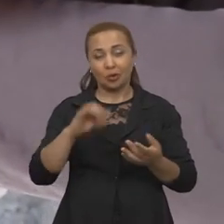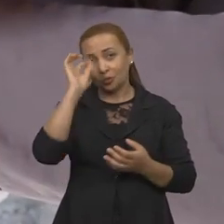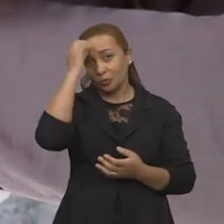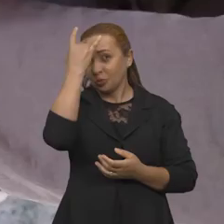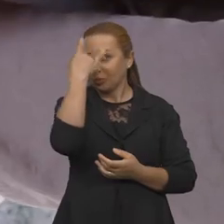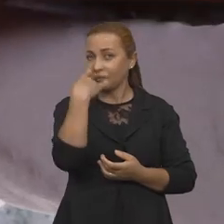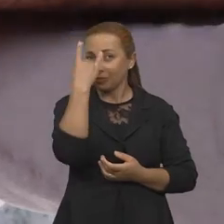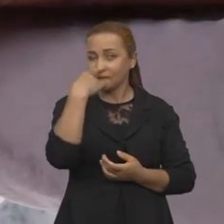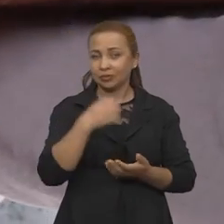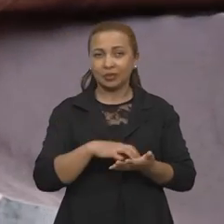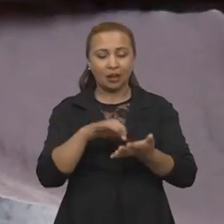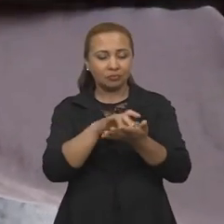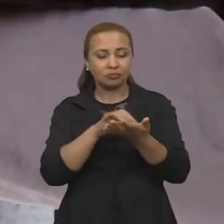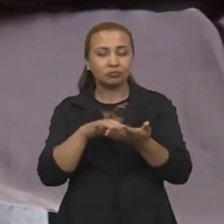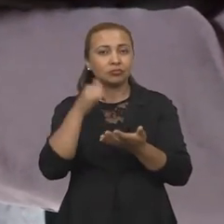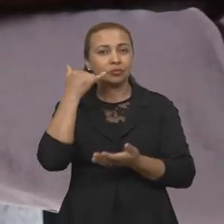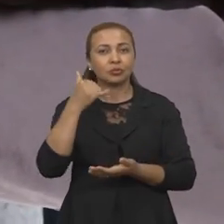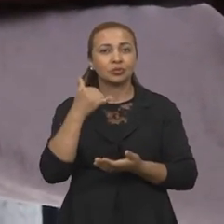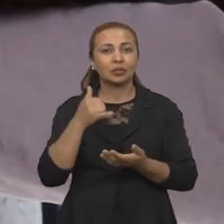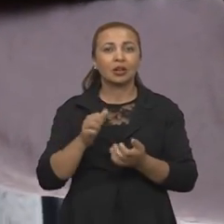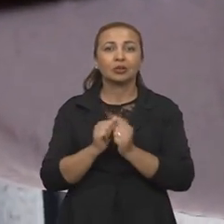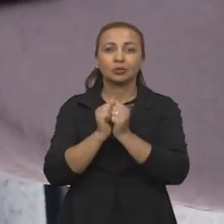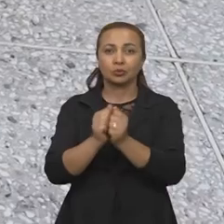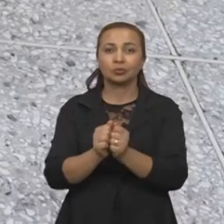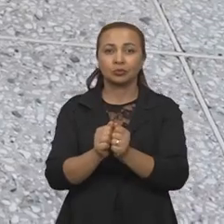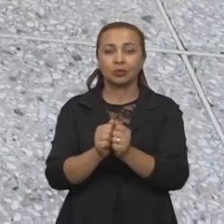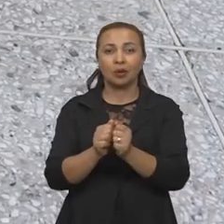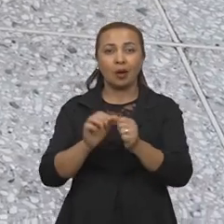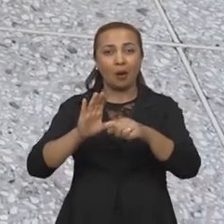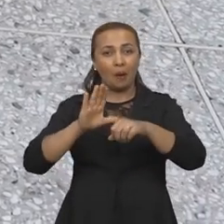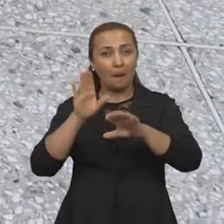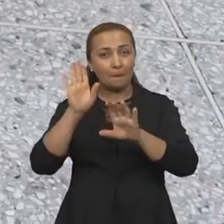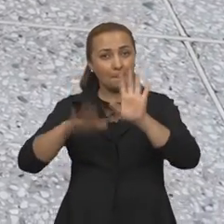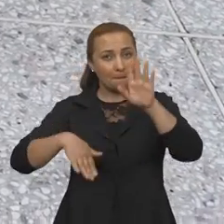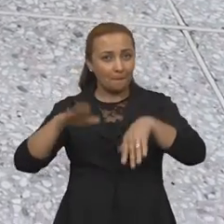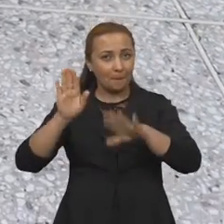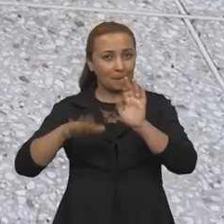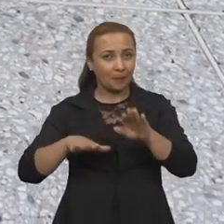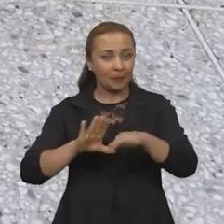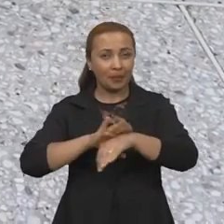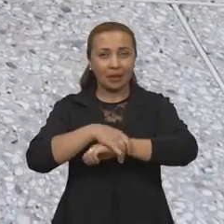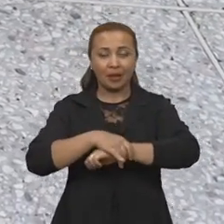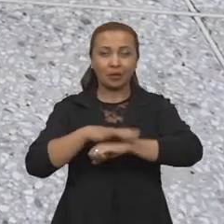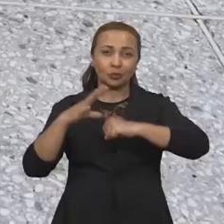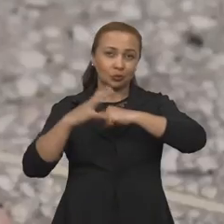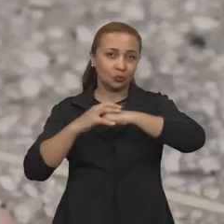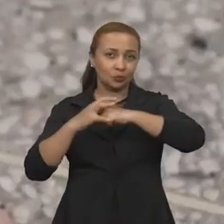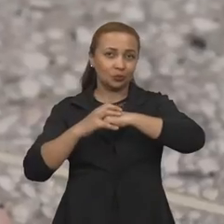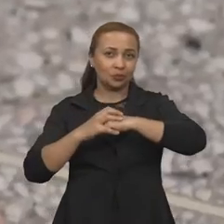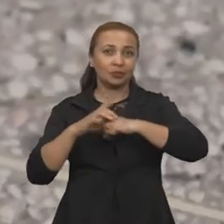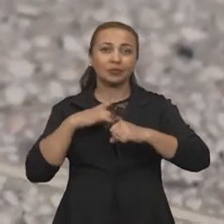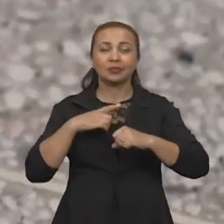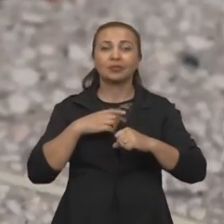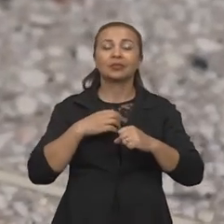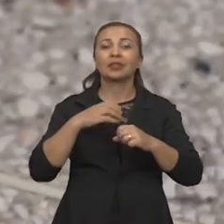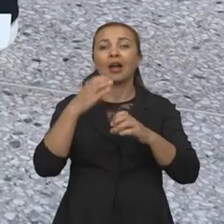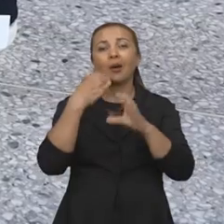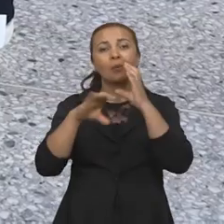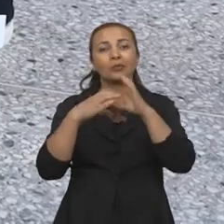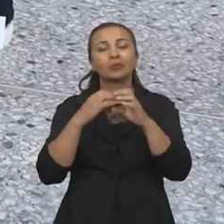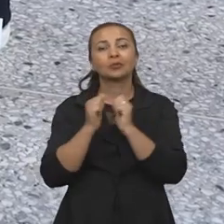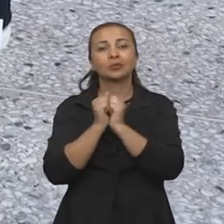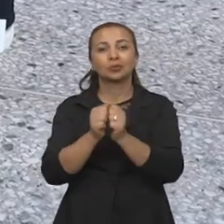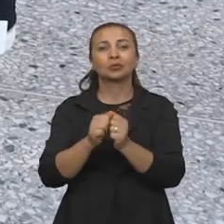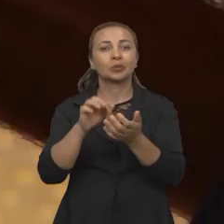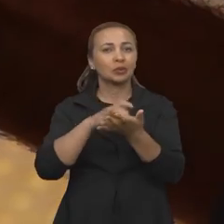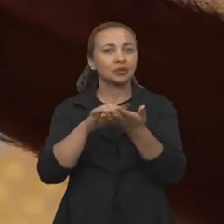um dispositivo vestível que é acoplado no pé, coloca no sapato e ele tem a comunicação com o